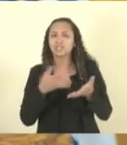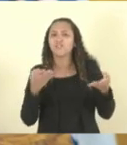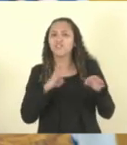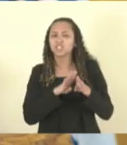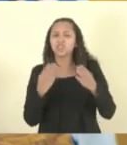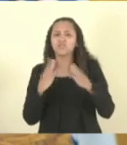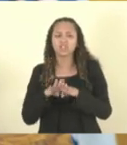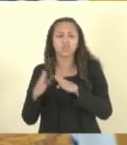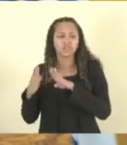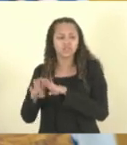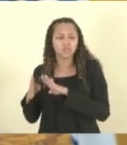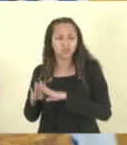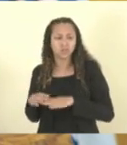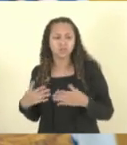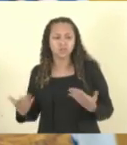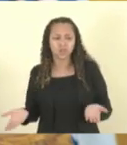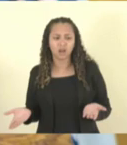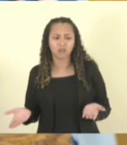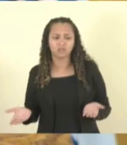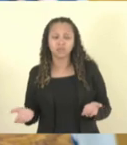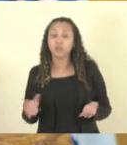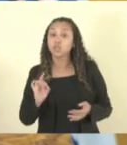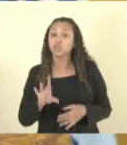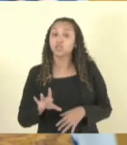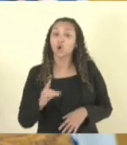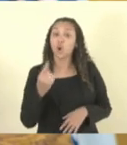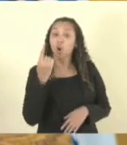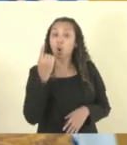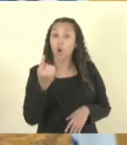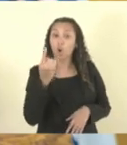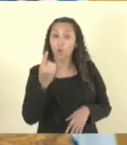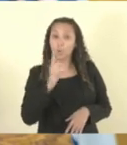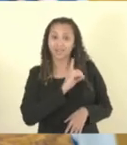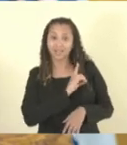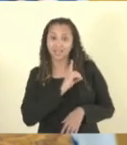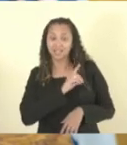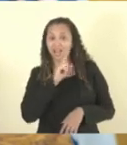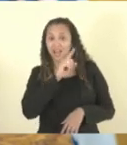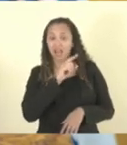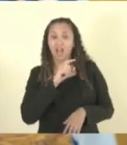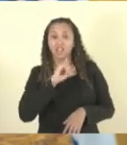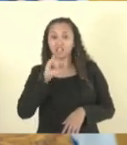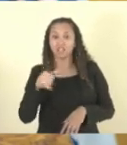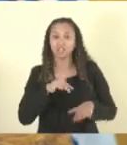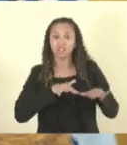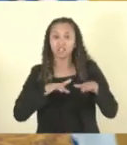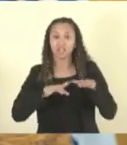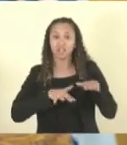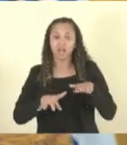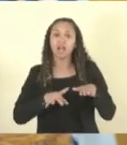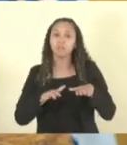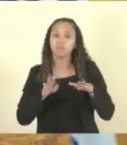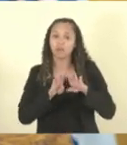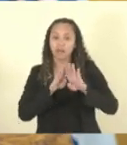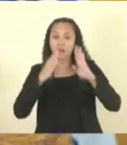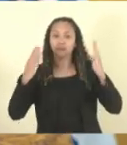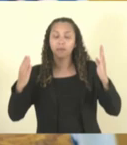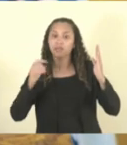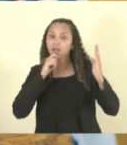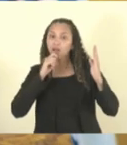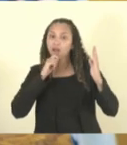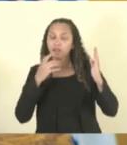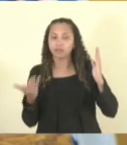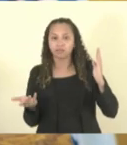Carlone e Novo Horizonte. Restou apenas uma delegacia que é a delegacia de Jacaraípe. Agora, a Polícia Civil abriu uma pequena